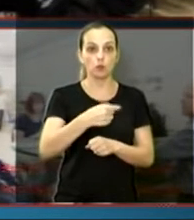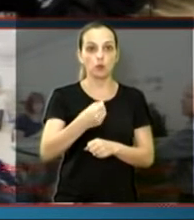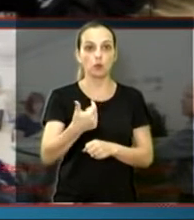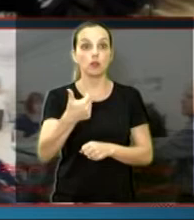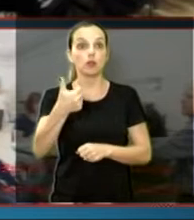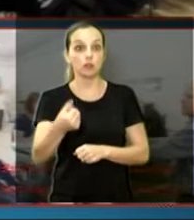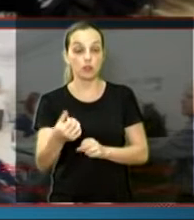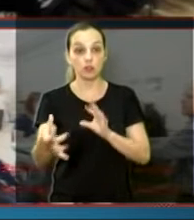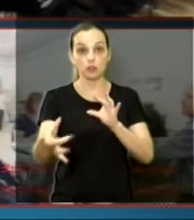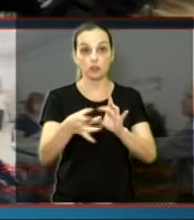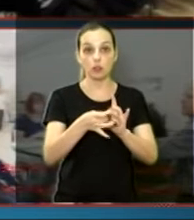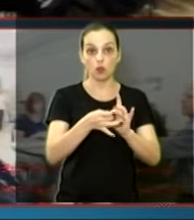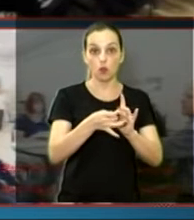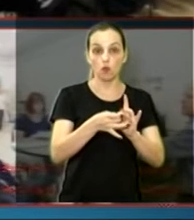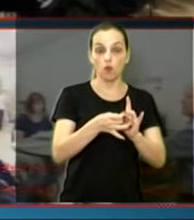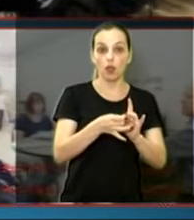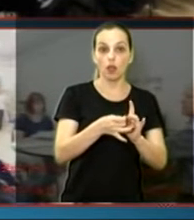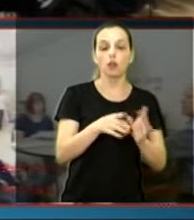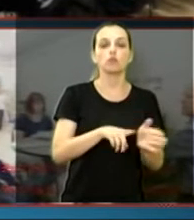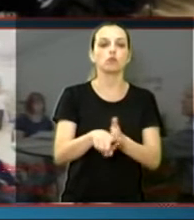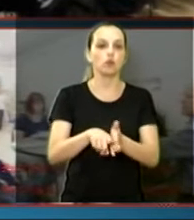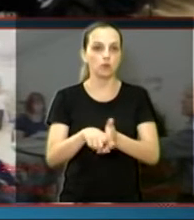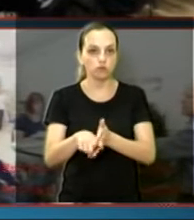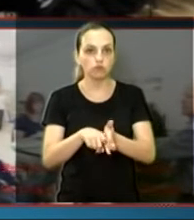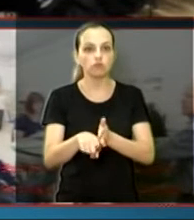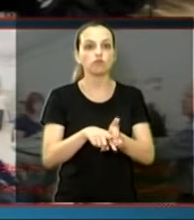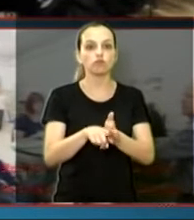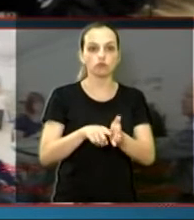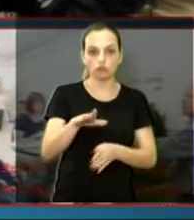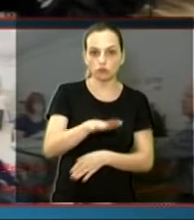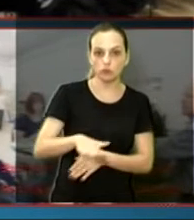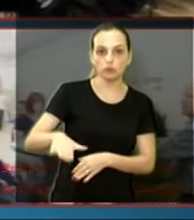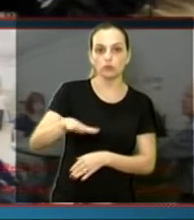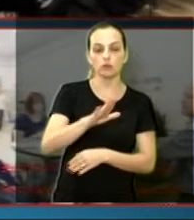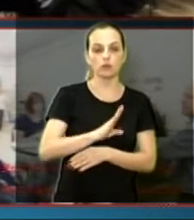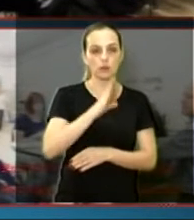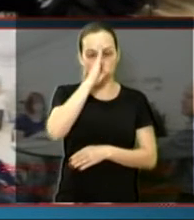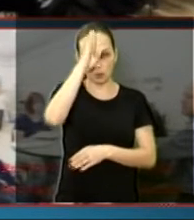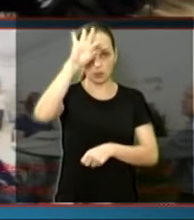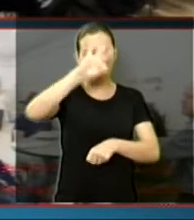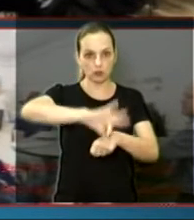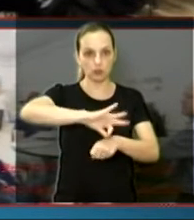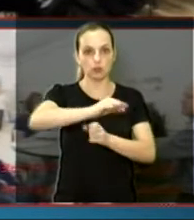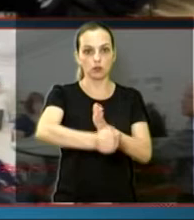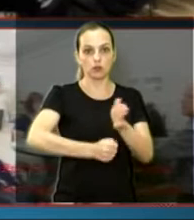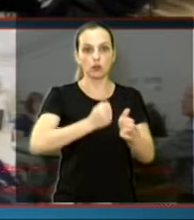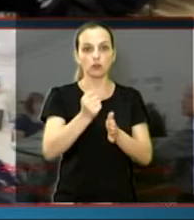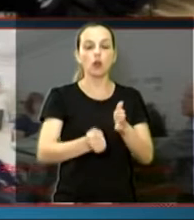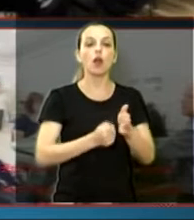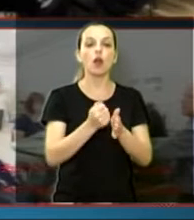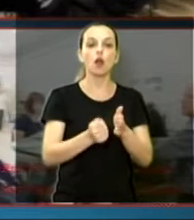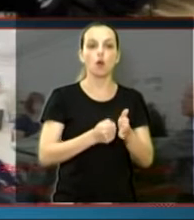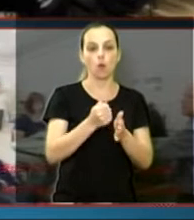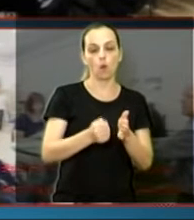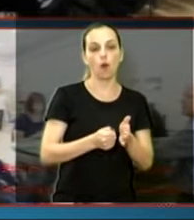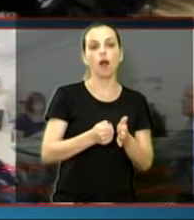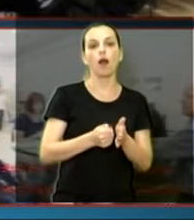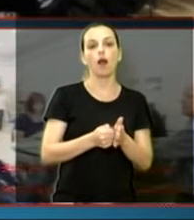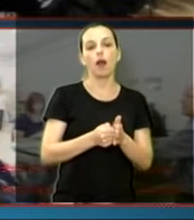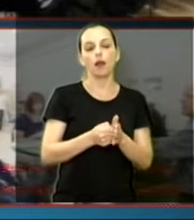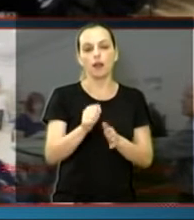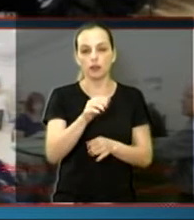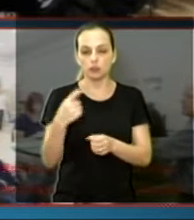convênio permitiu que a Uniara fizesse um levantamento de uma região, principalmente da região central, uma boa parte São